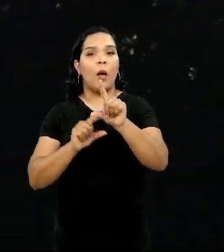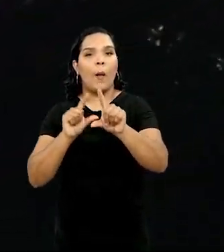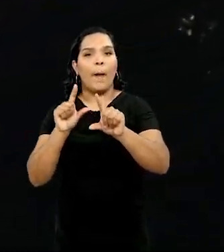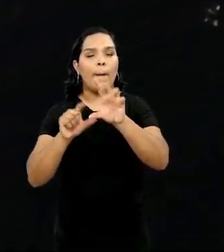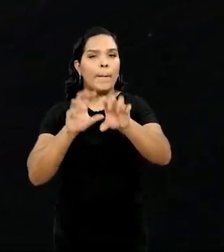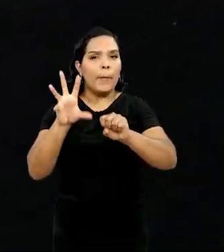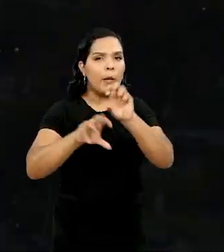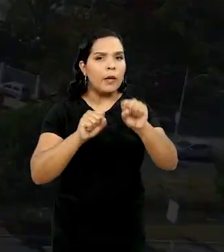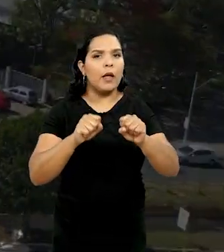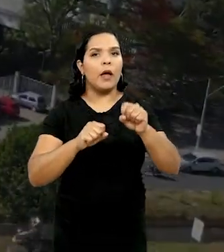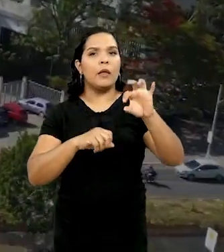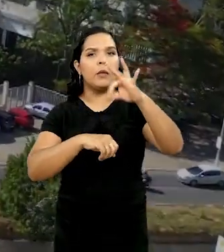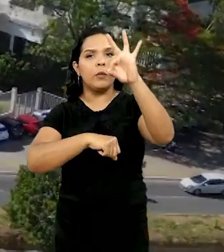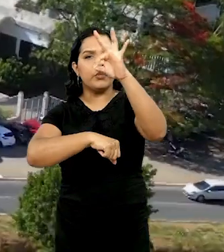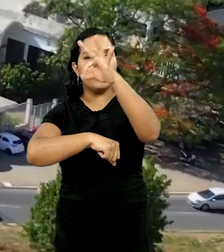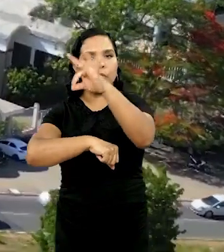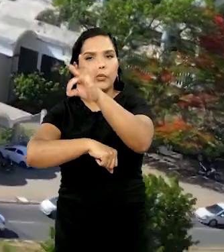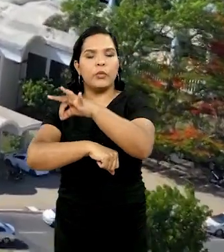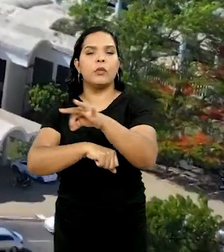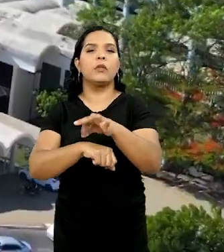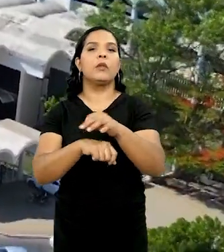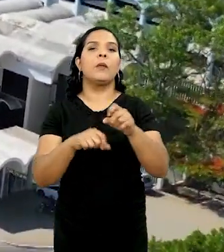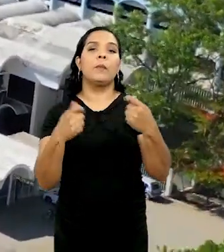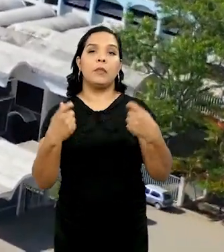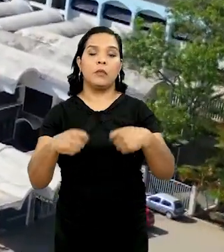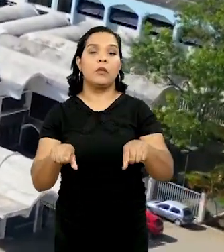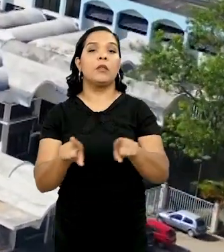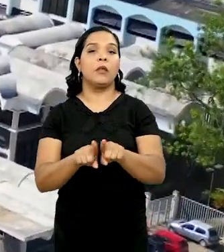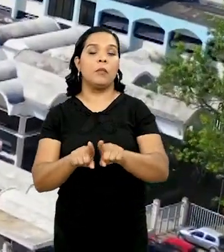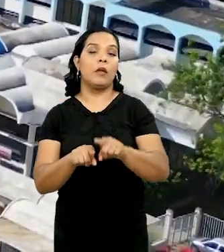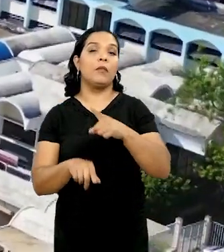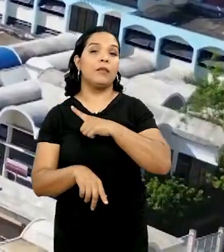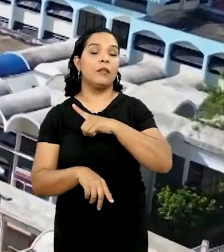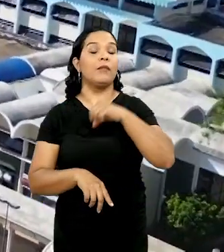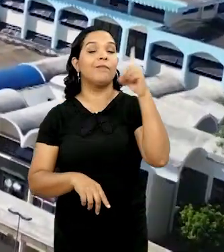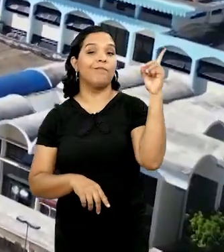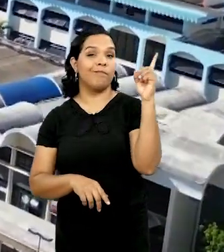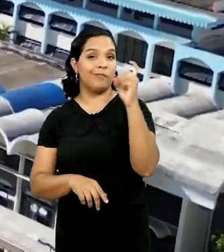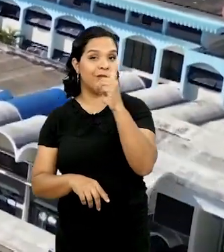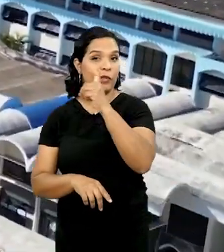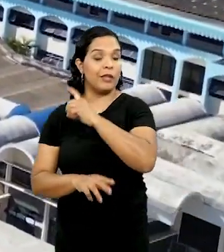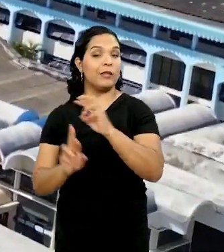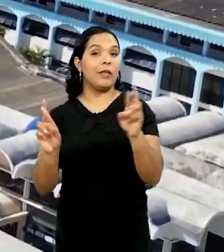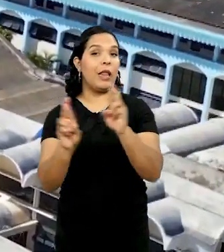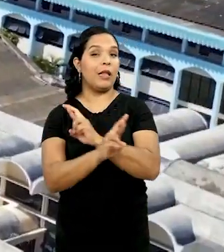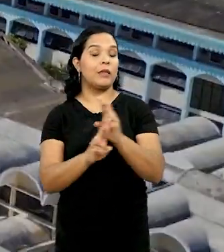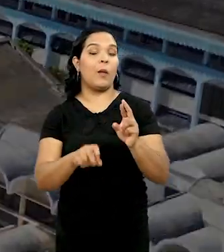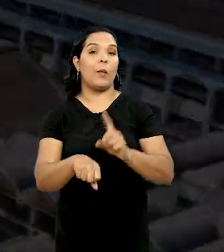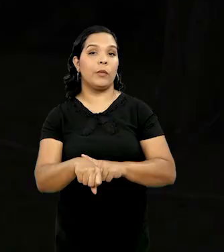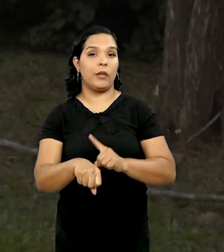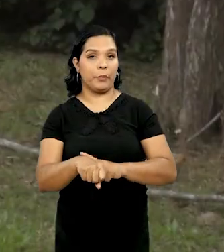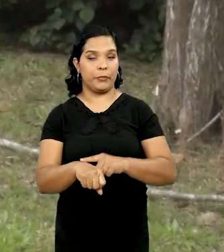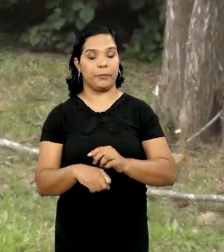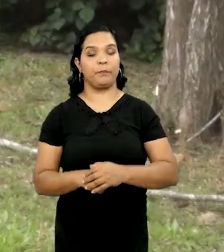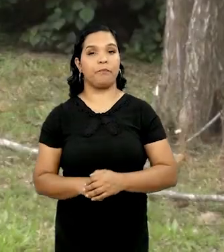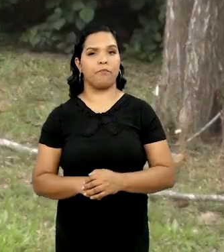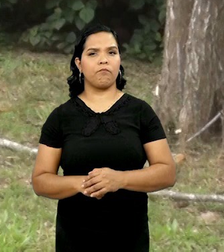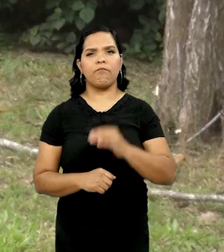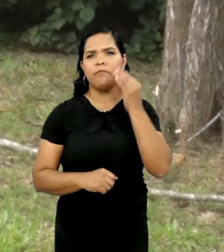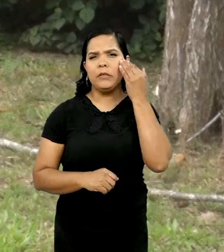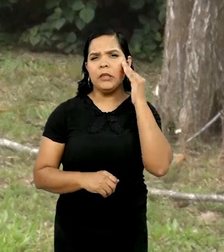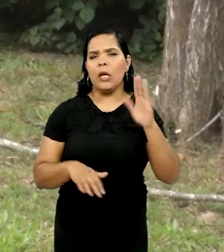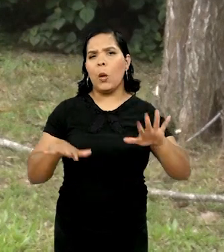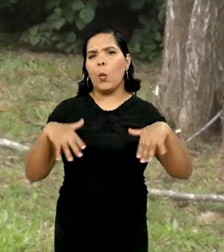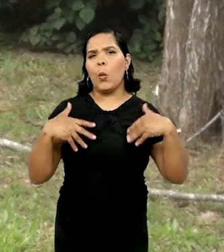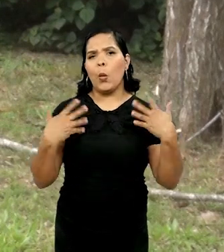coleta de insetos, eu também precisei coletar insetos, então teve um pouquinho de dificuldade em relação ao tempo. Primeiro a gente precisa